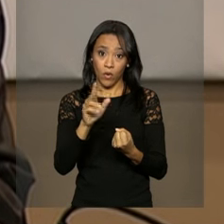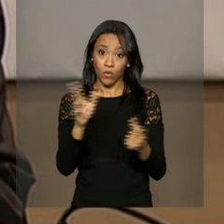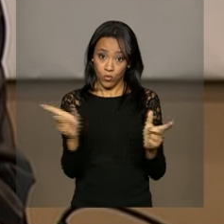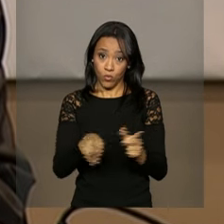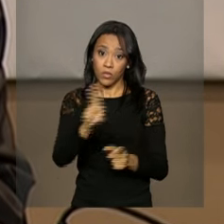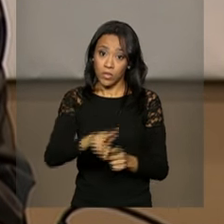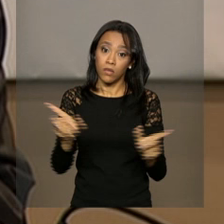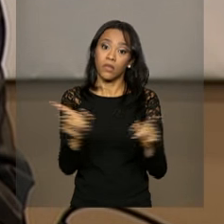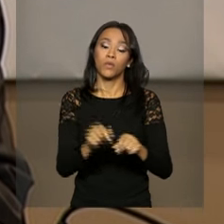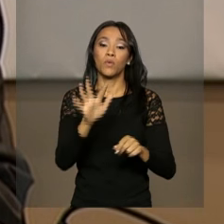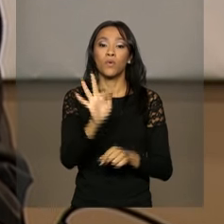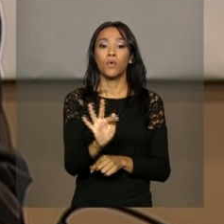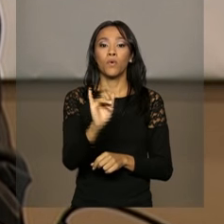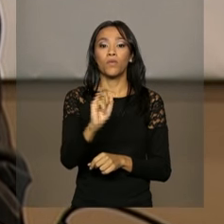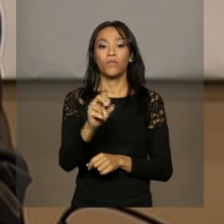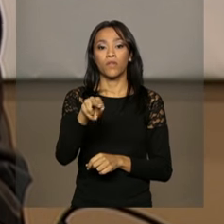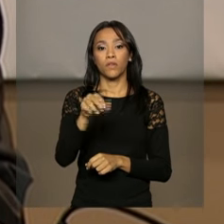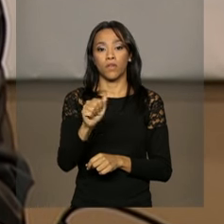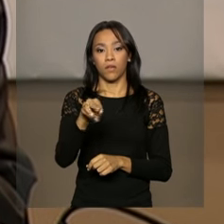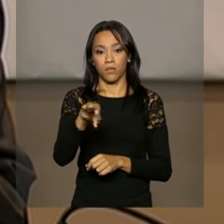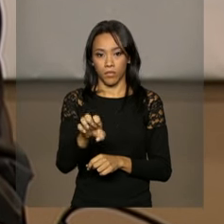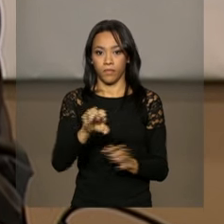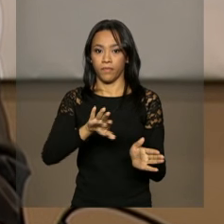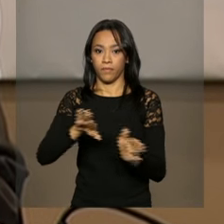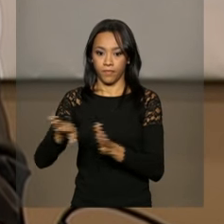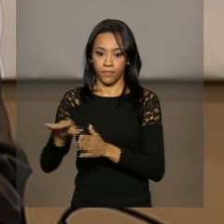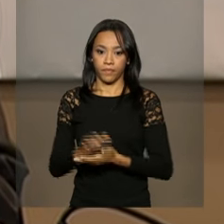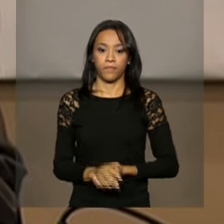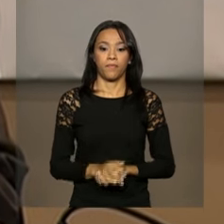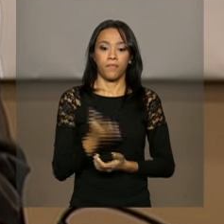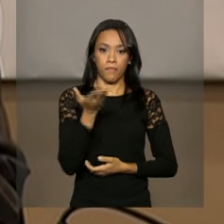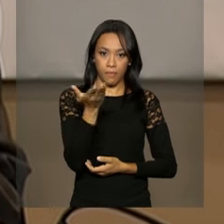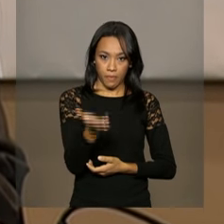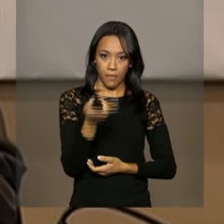Essas iniciativas atendem.